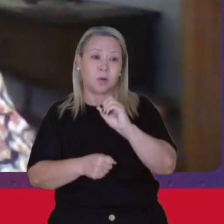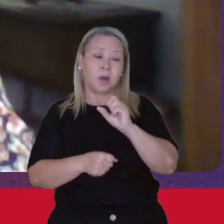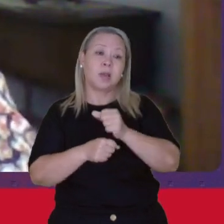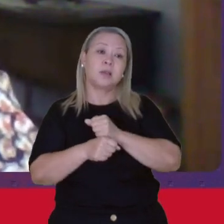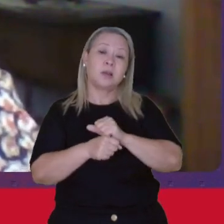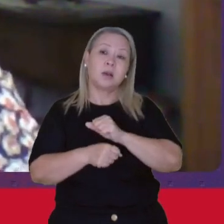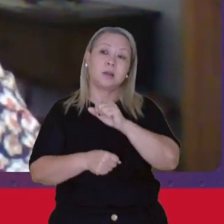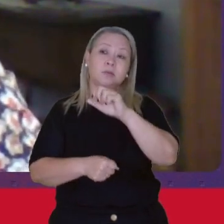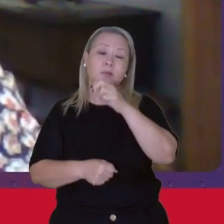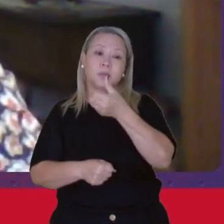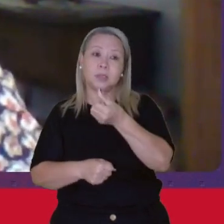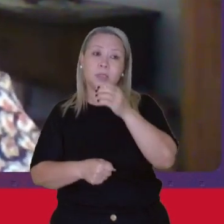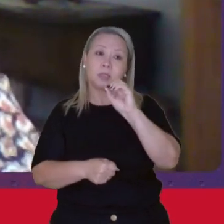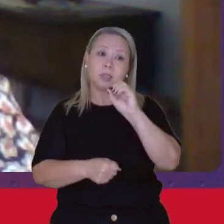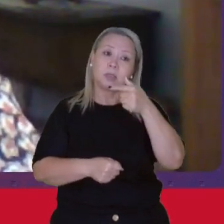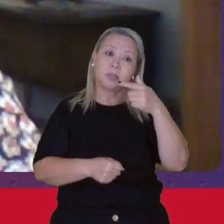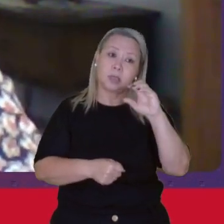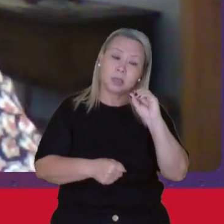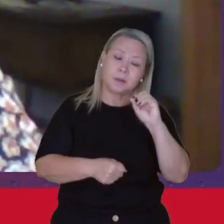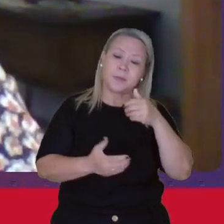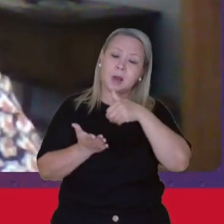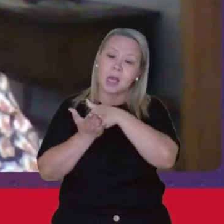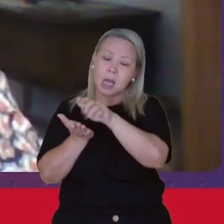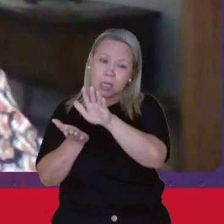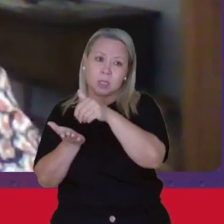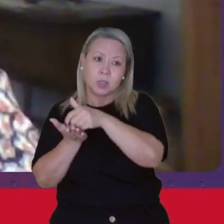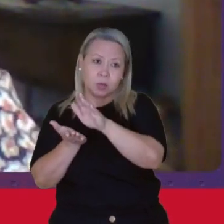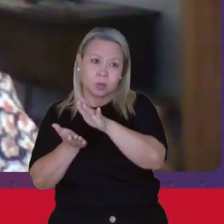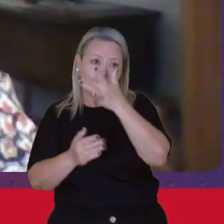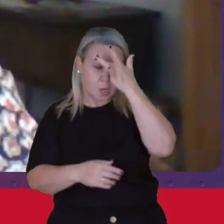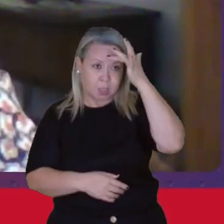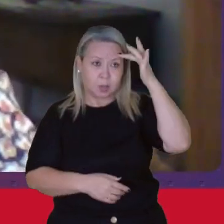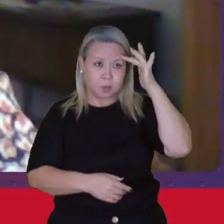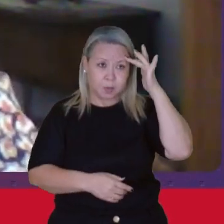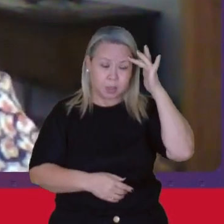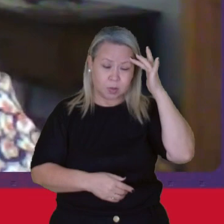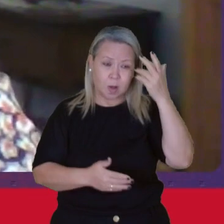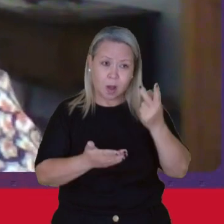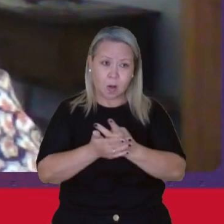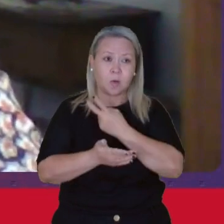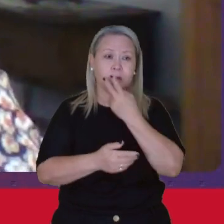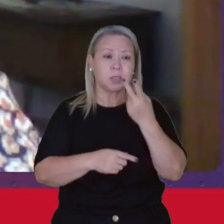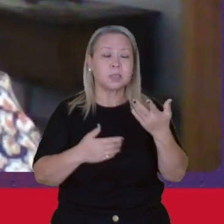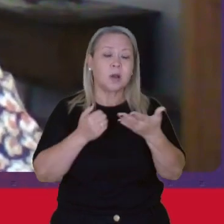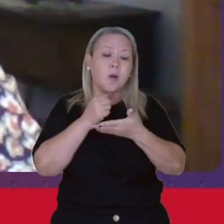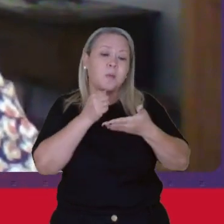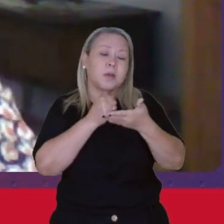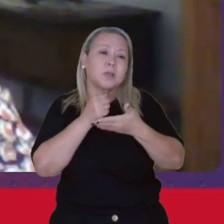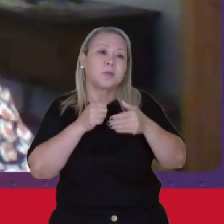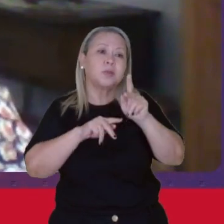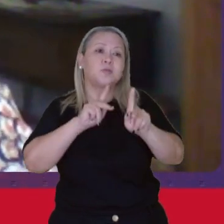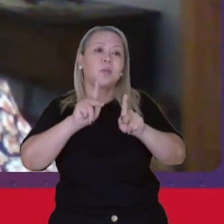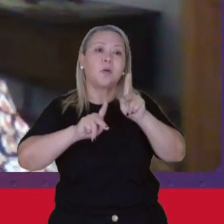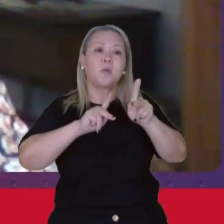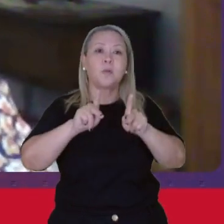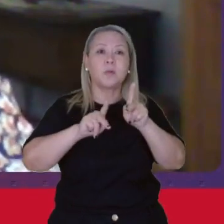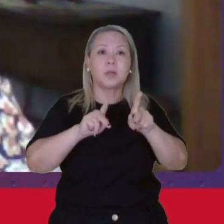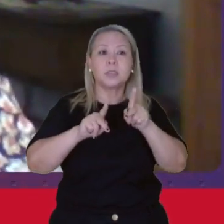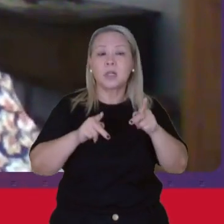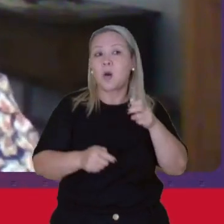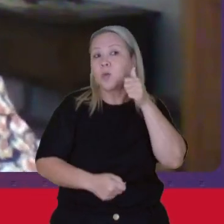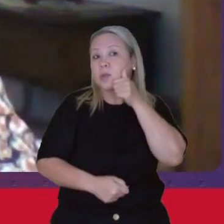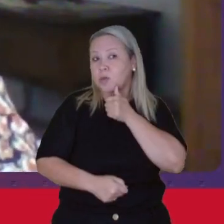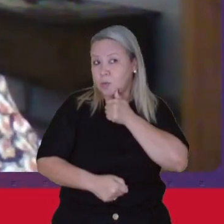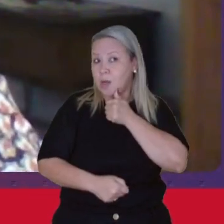70 Bom, essa exclusão se deu basicamente para a população Nas